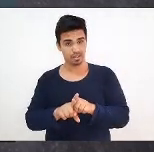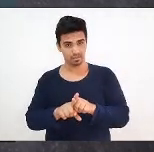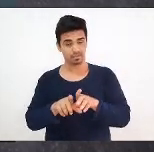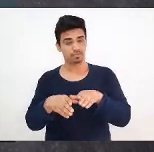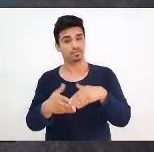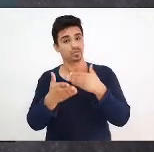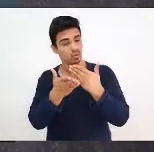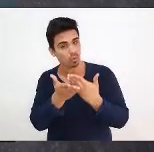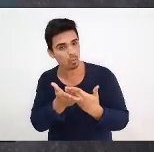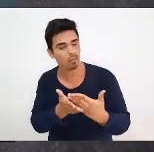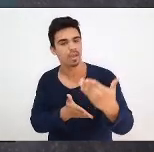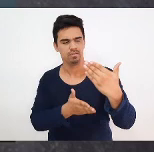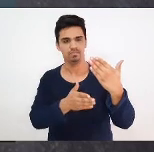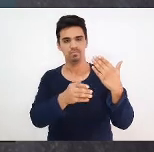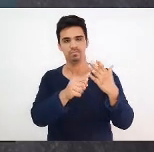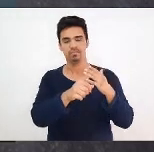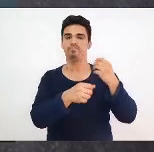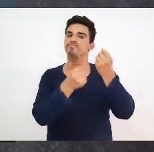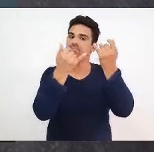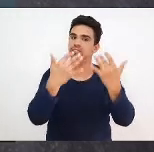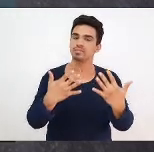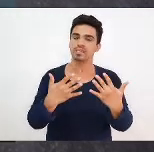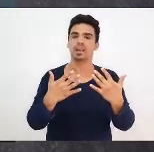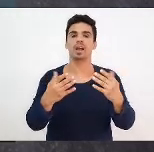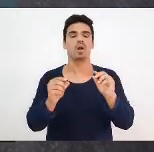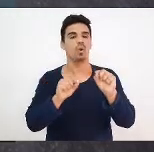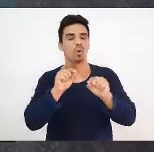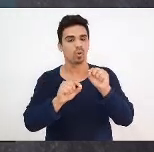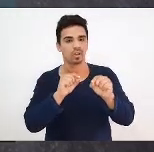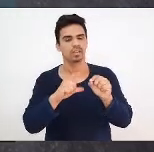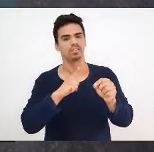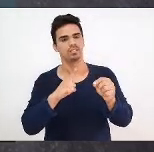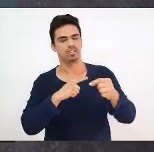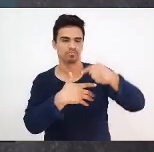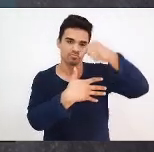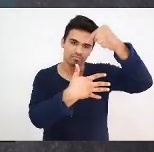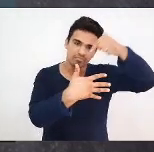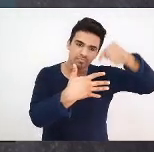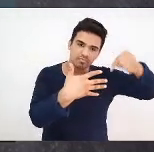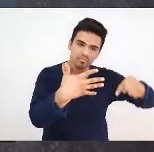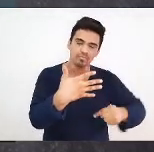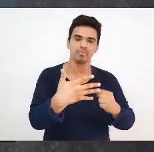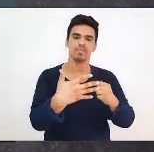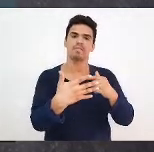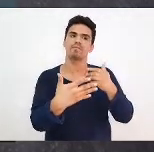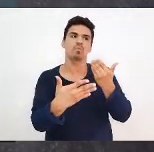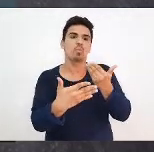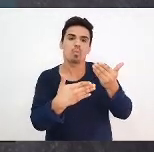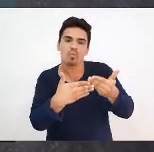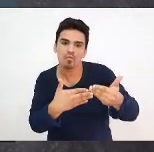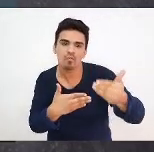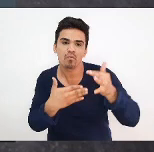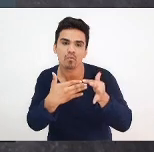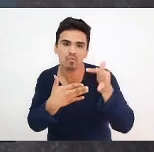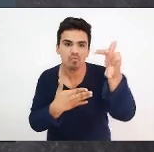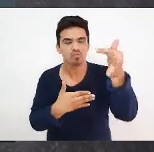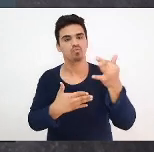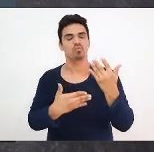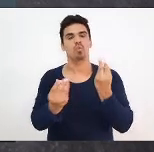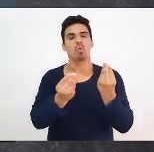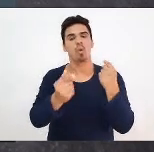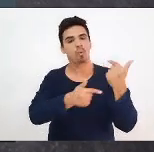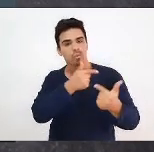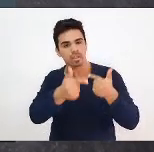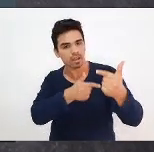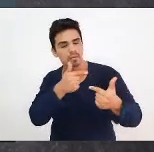o que nós temos de proposição, do que nós vamos fazer daqui para frente, a partir dessa pauta